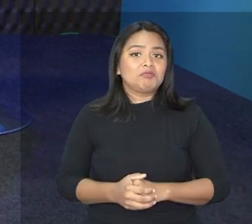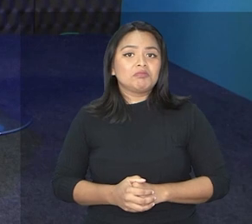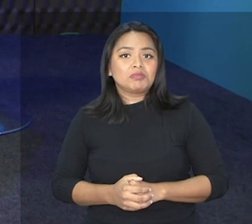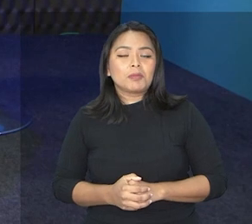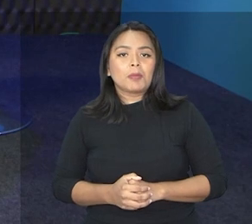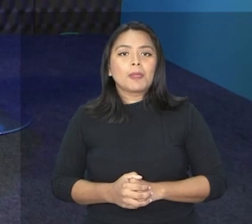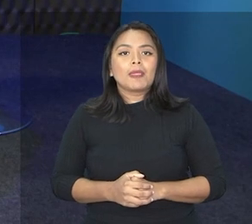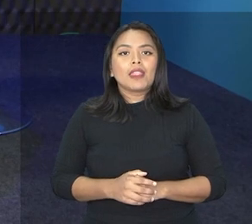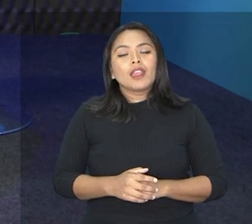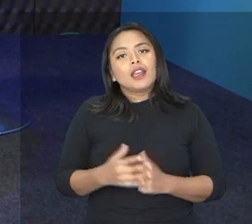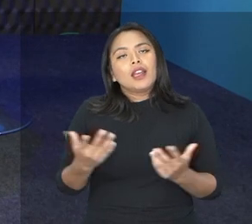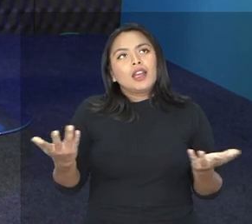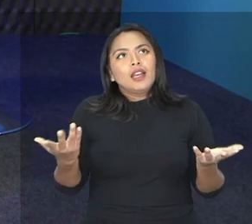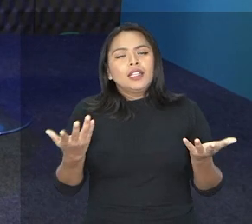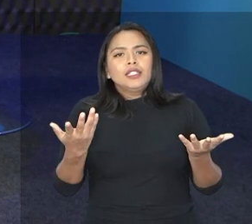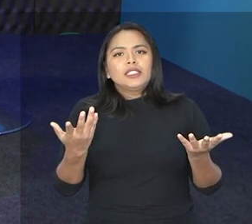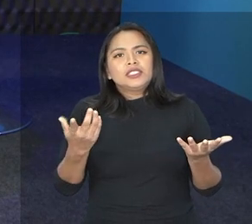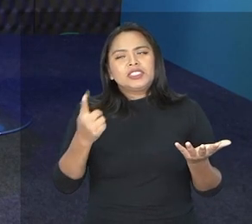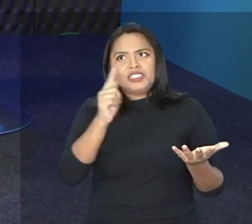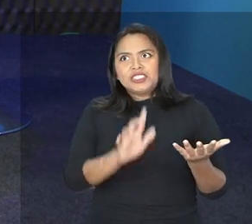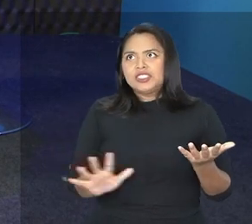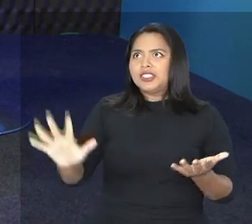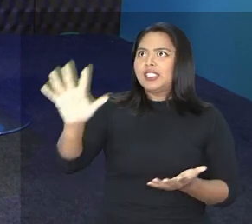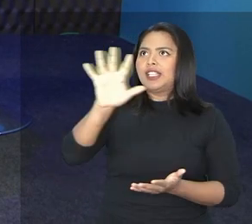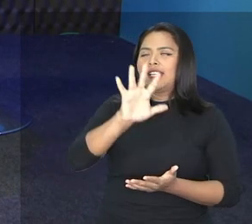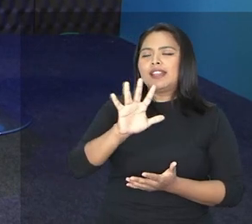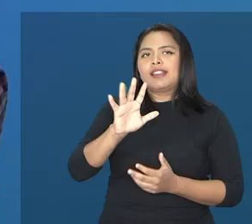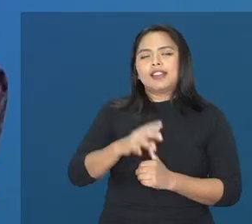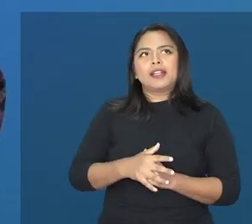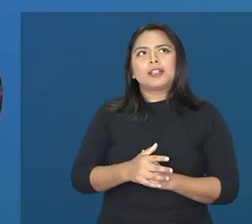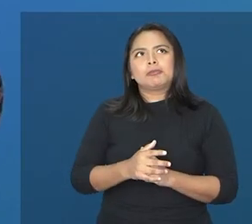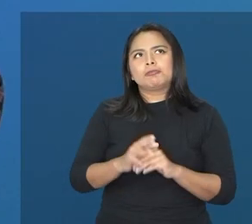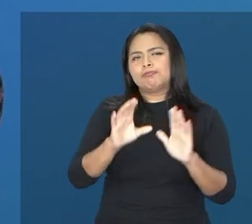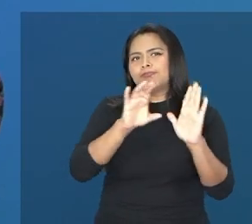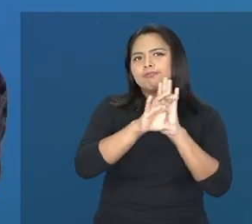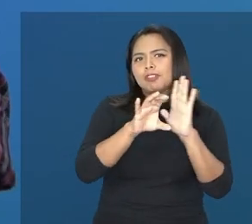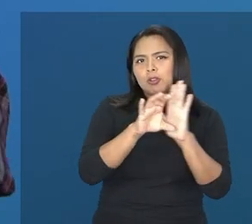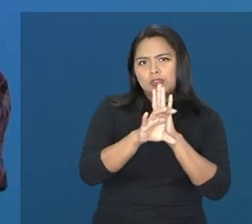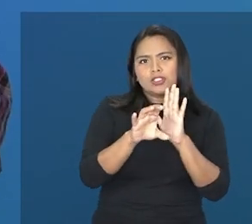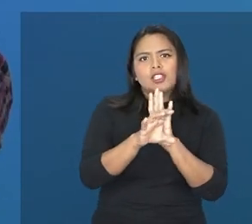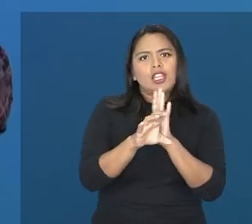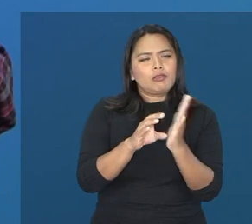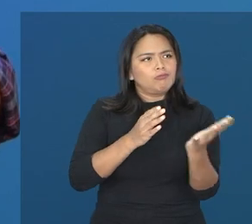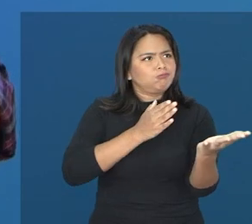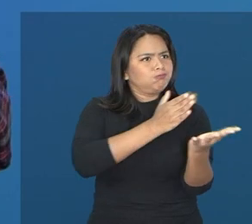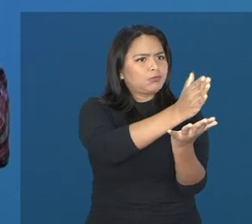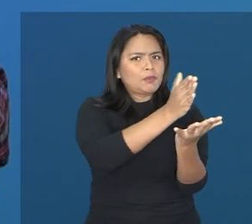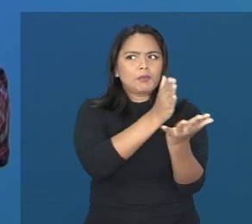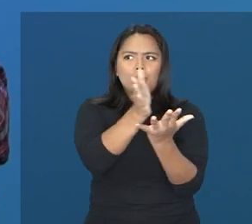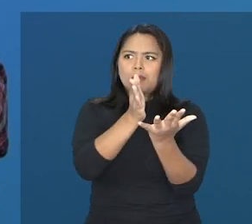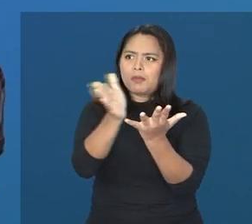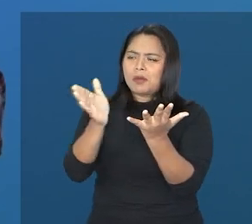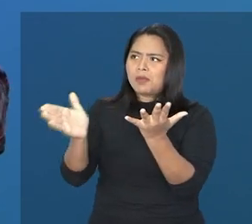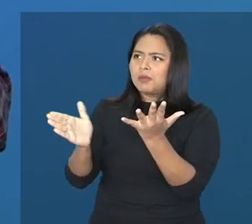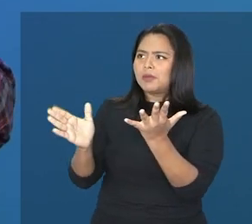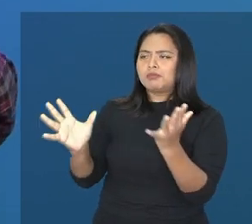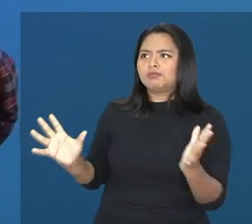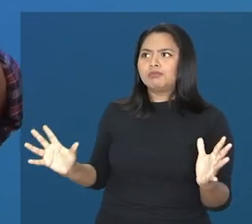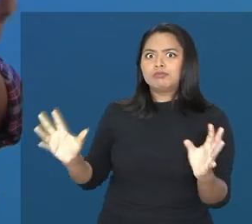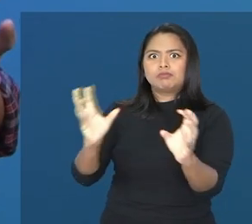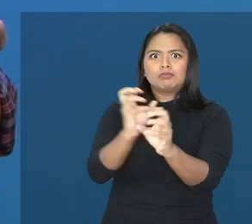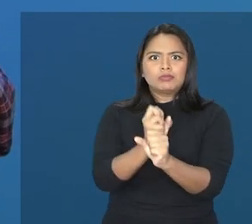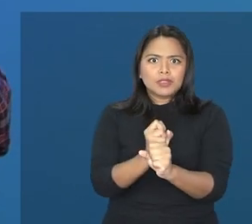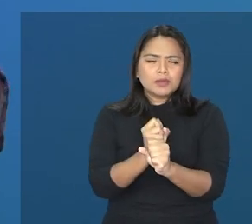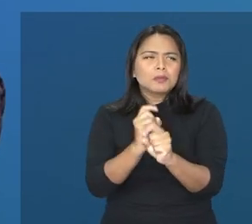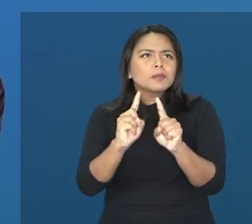Então, no que se refere, de um modo geral, o conceito, ele é muito abrangente. Mas, por